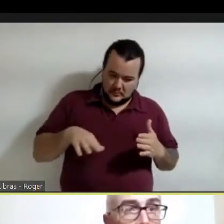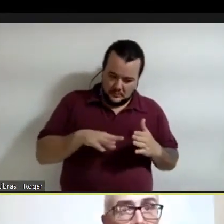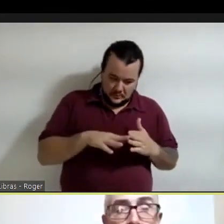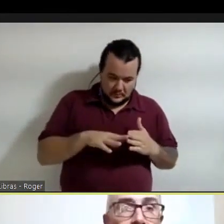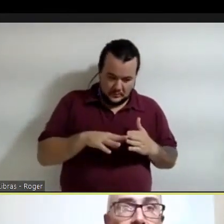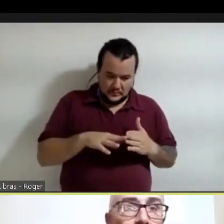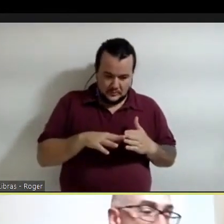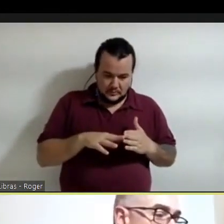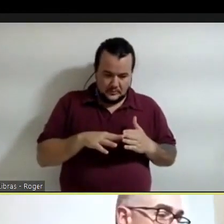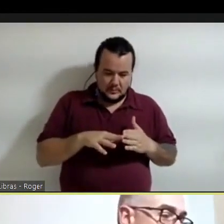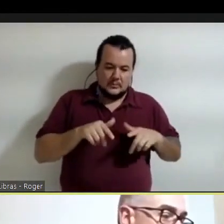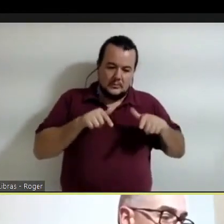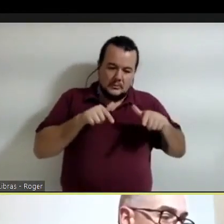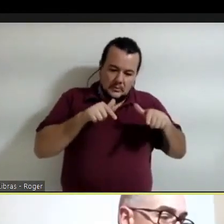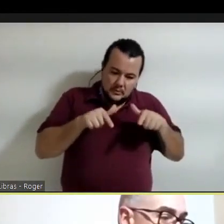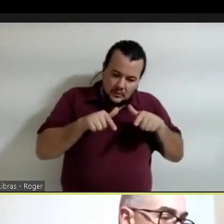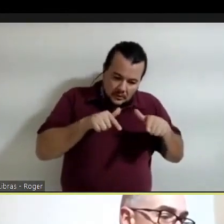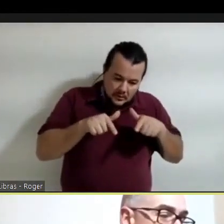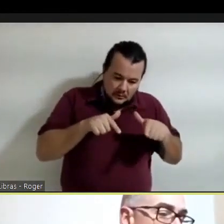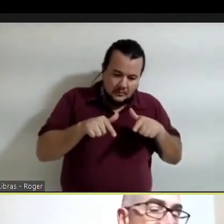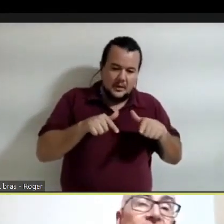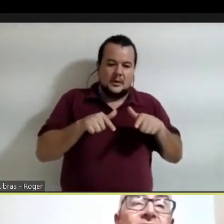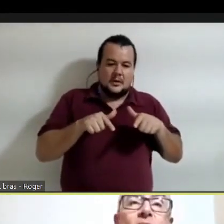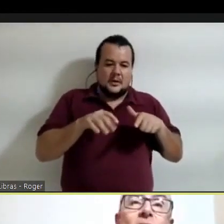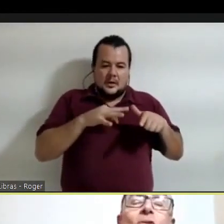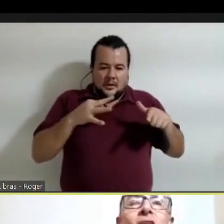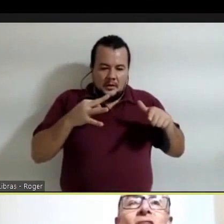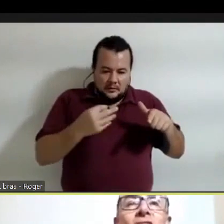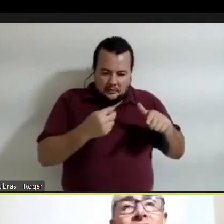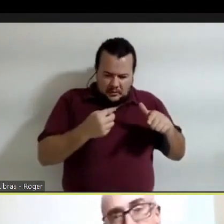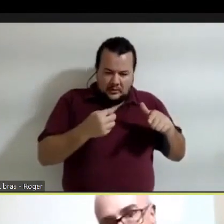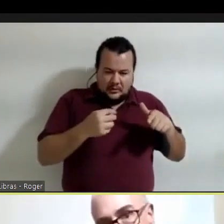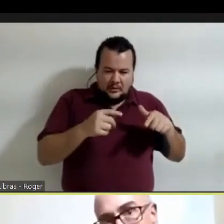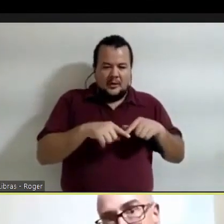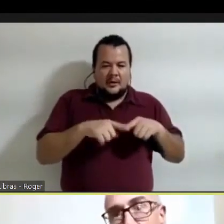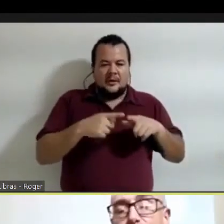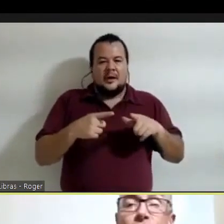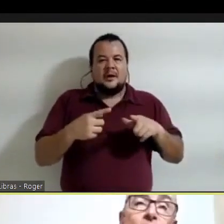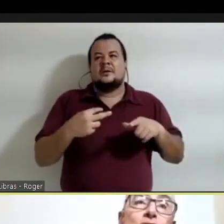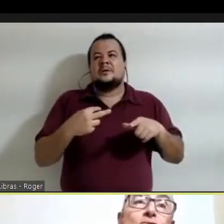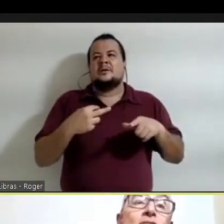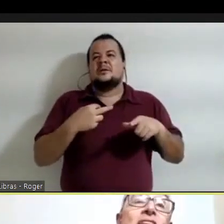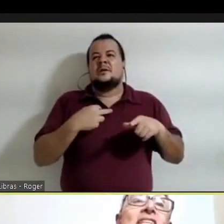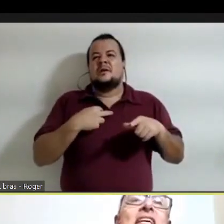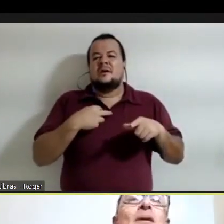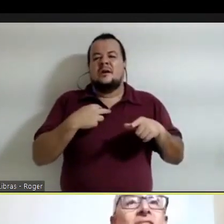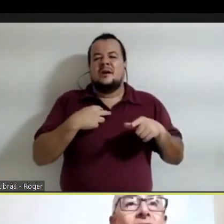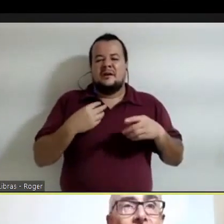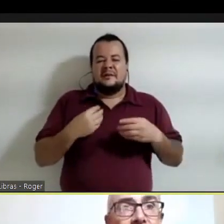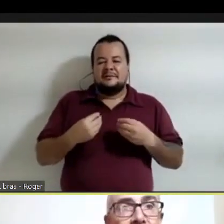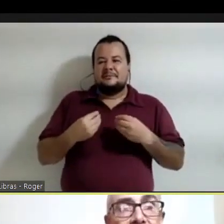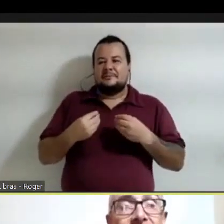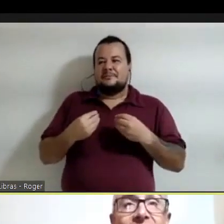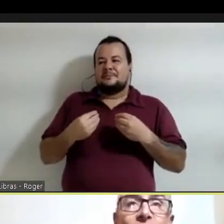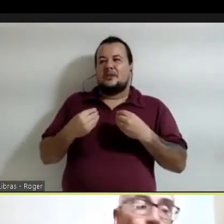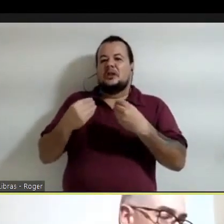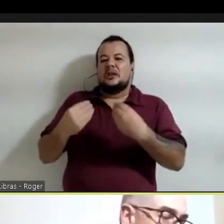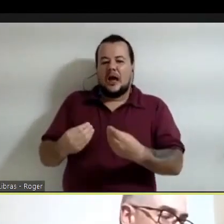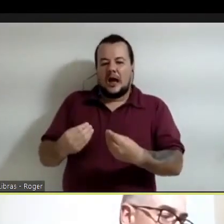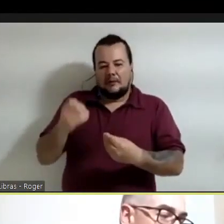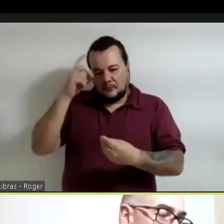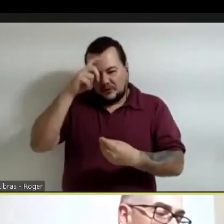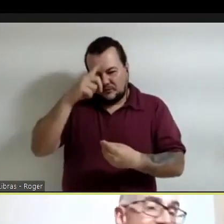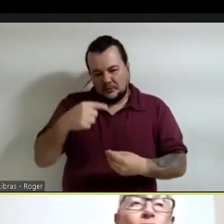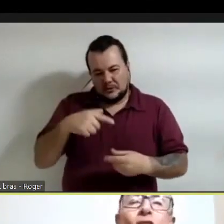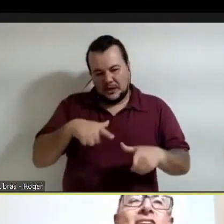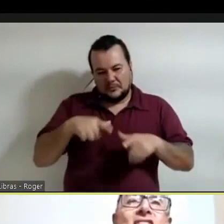output complexo ao nosso trabalho. E ali é muito importante, e o fazemos nós, que os estudantes sepan identificar quais